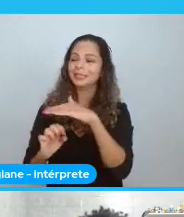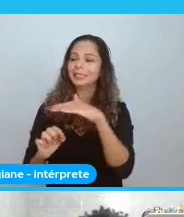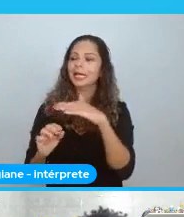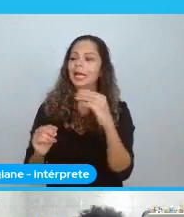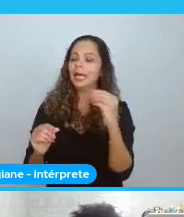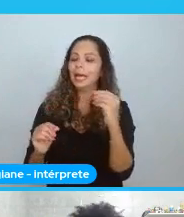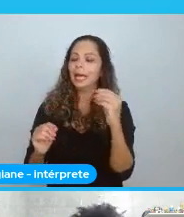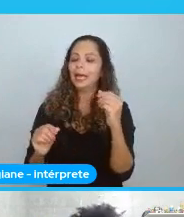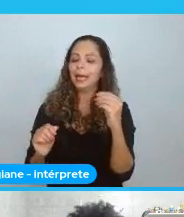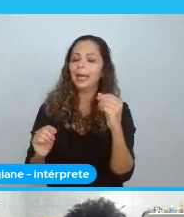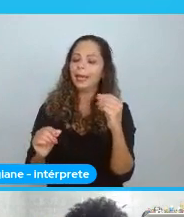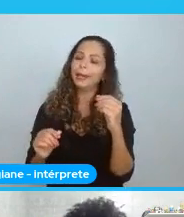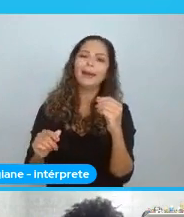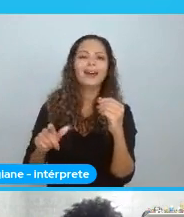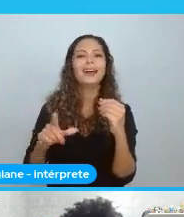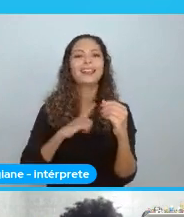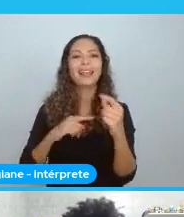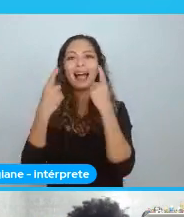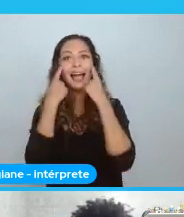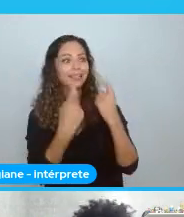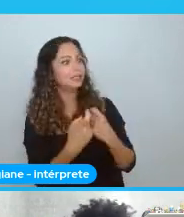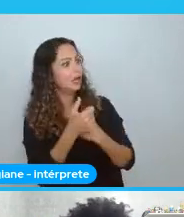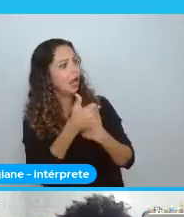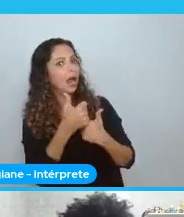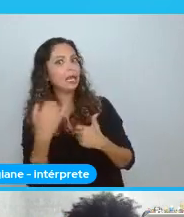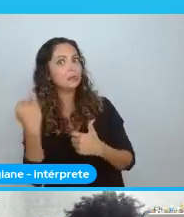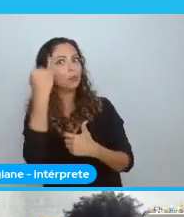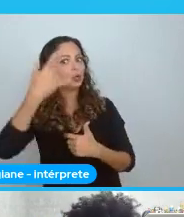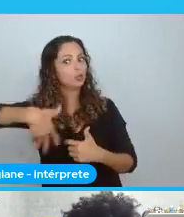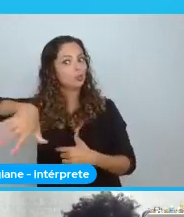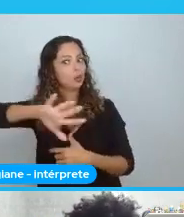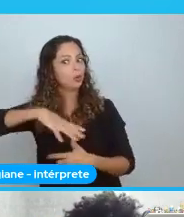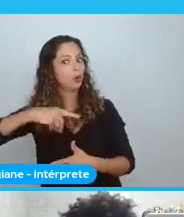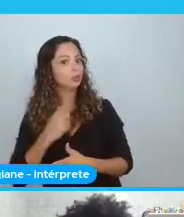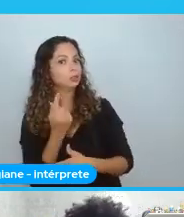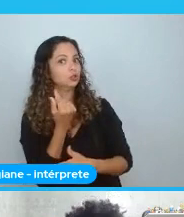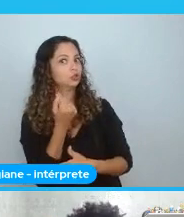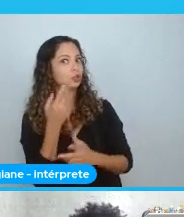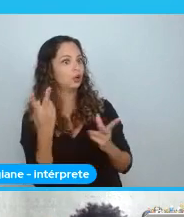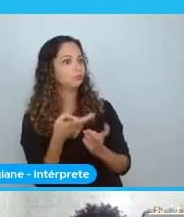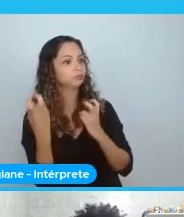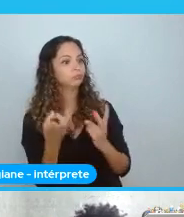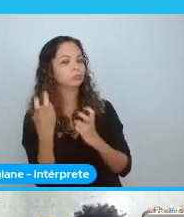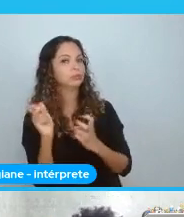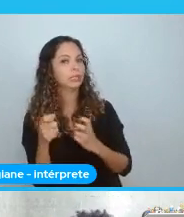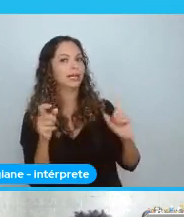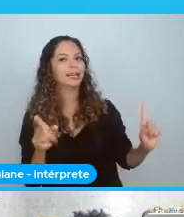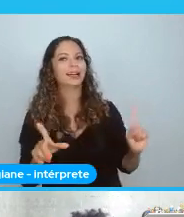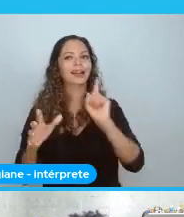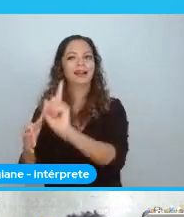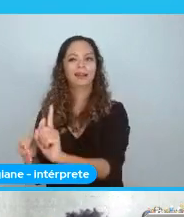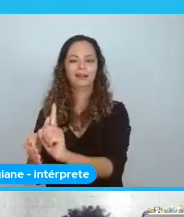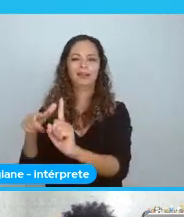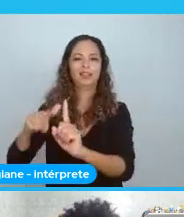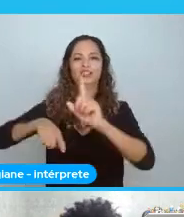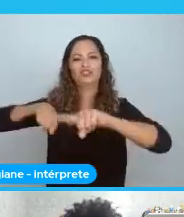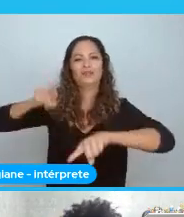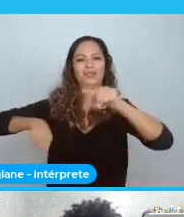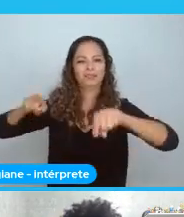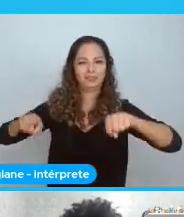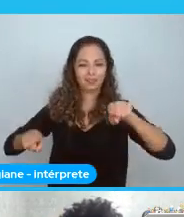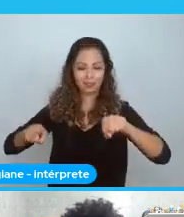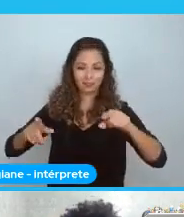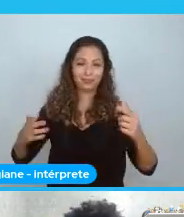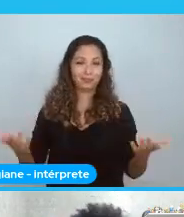Isso é interessante. Para elas. Isso é interessante. Financeiramente. Enfim. Se você. Ocupa esses lugares.